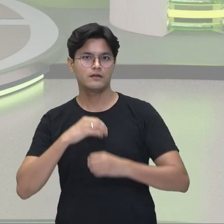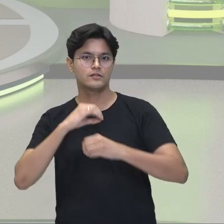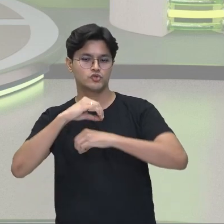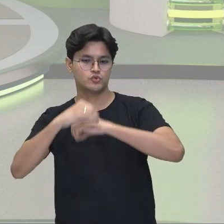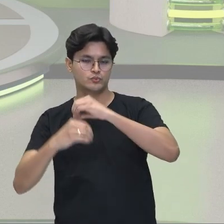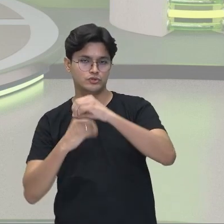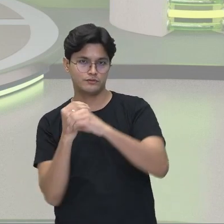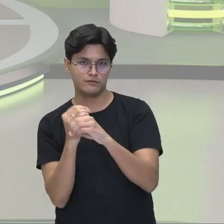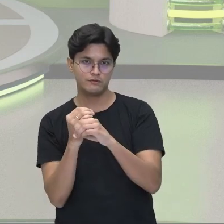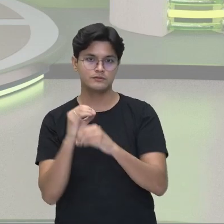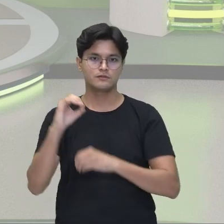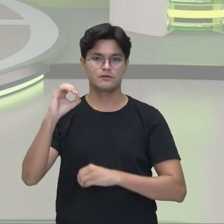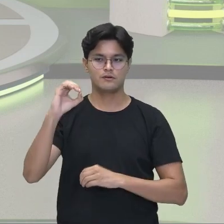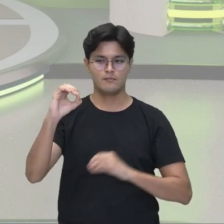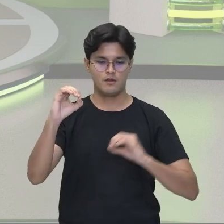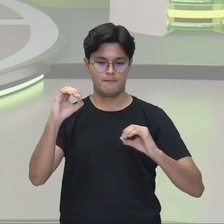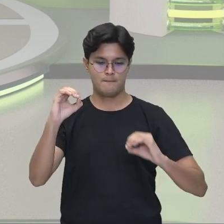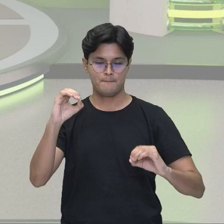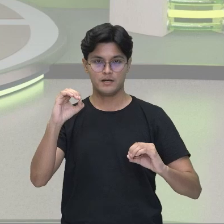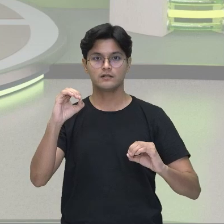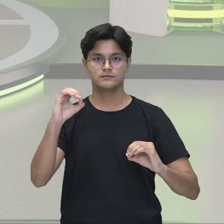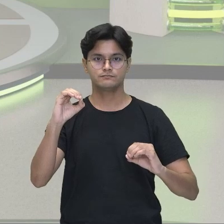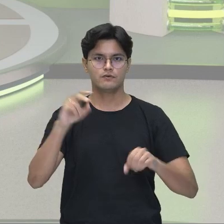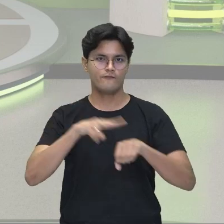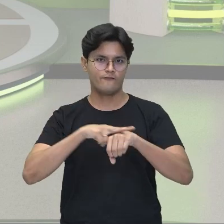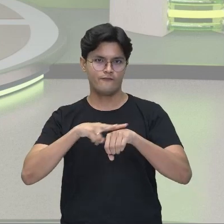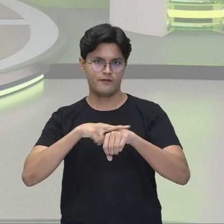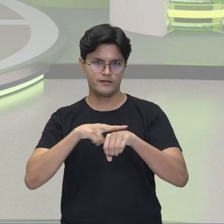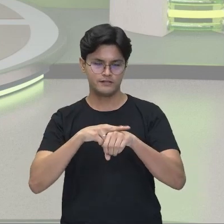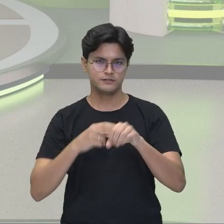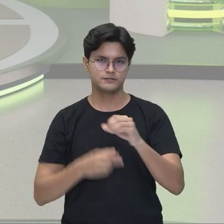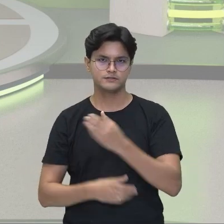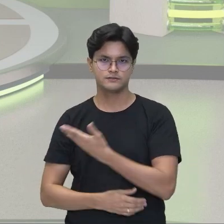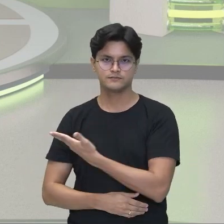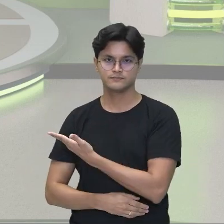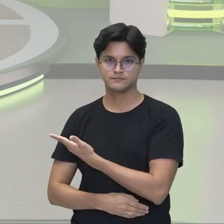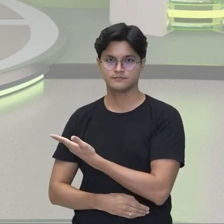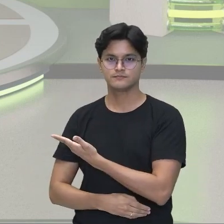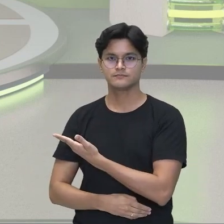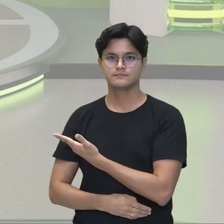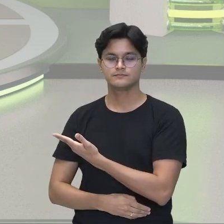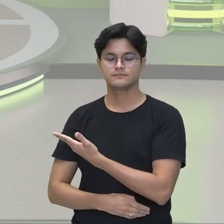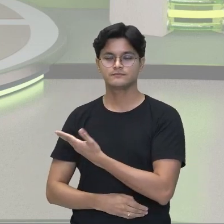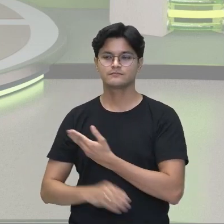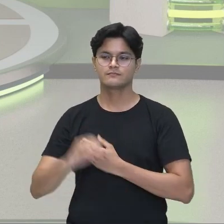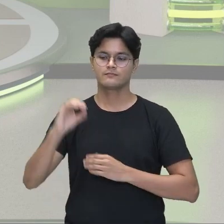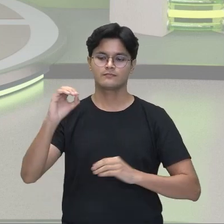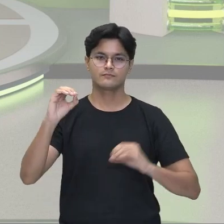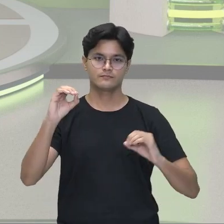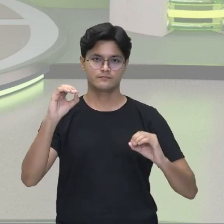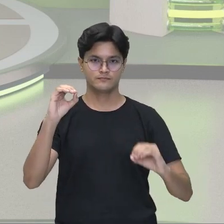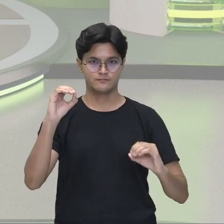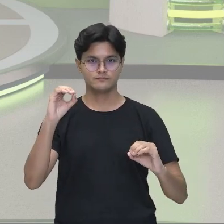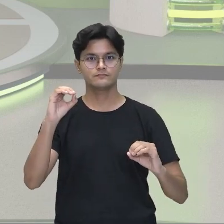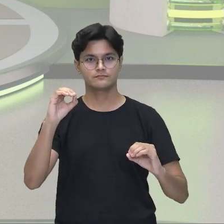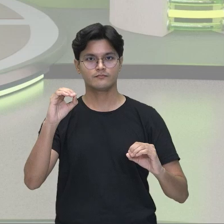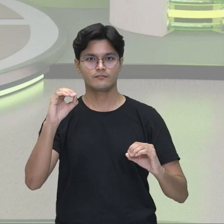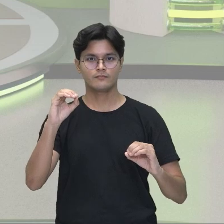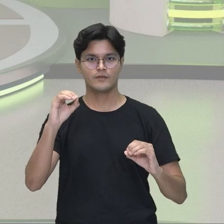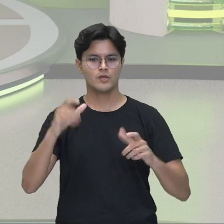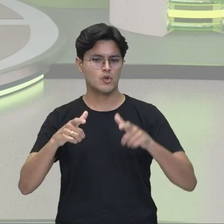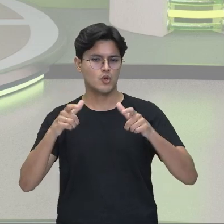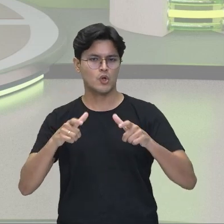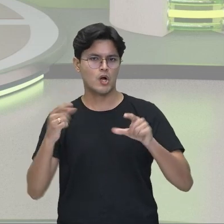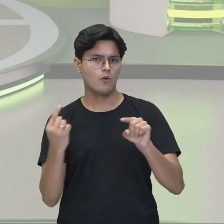que, pela cor aqui verde, olha como eles estão diferentes, né? Ou seja, eles estão lados opostos,